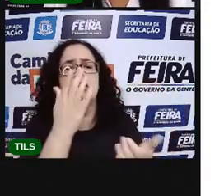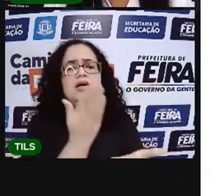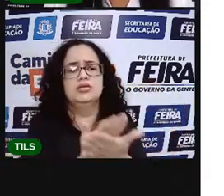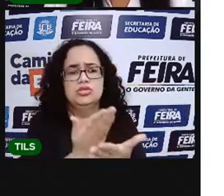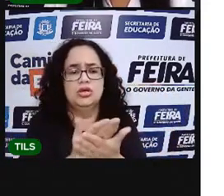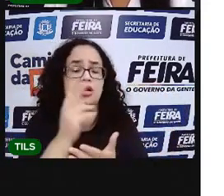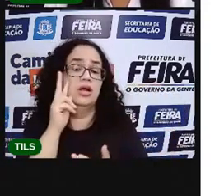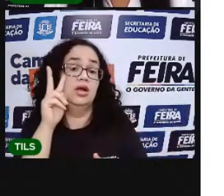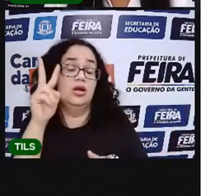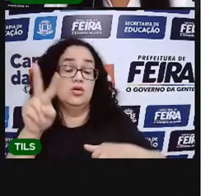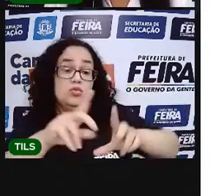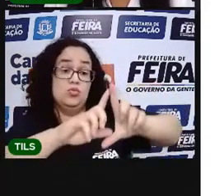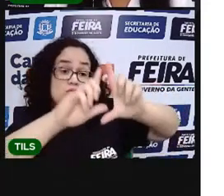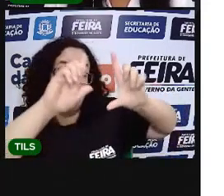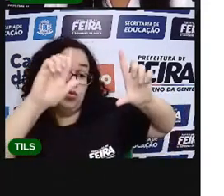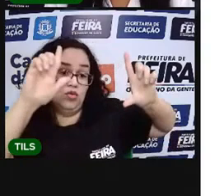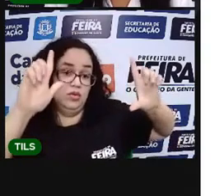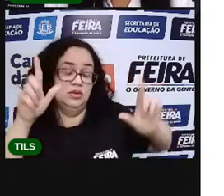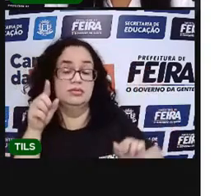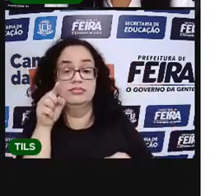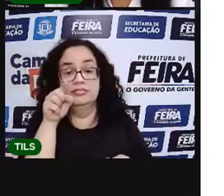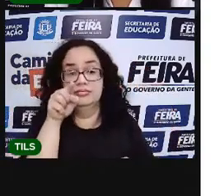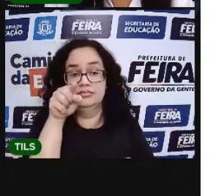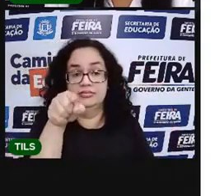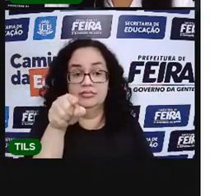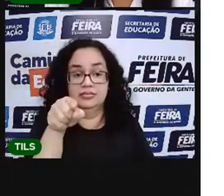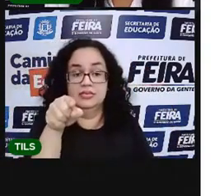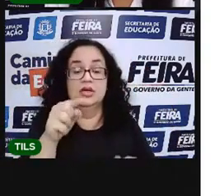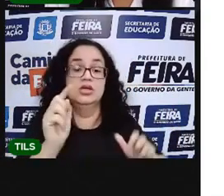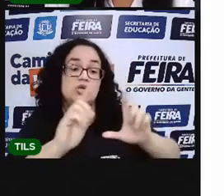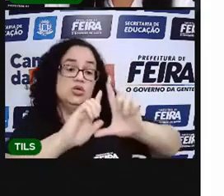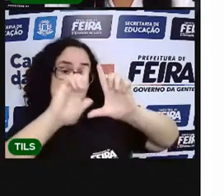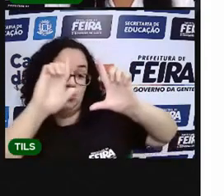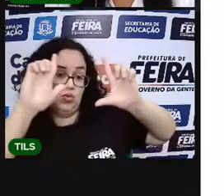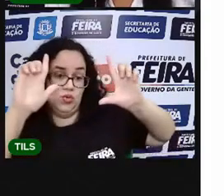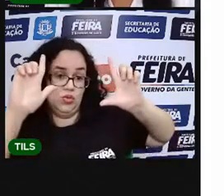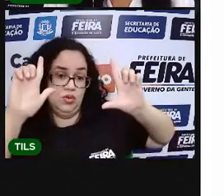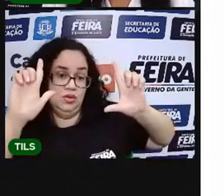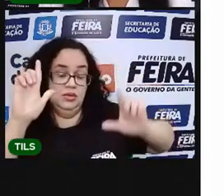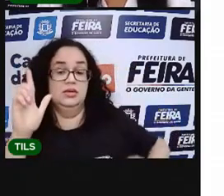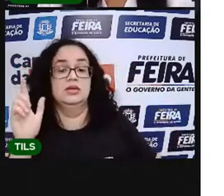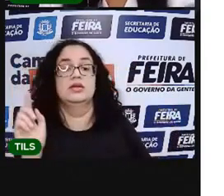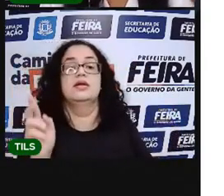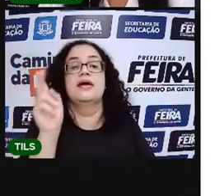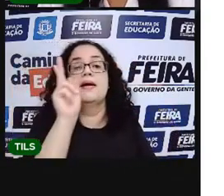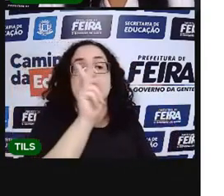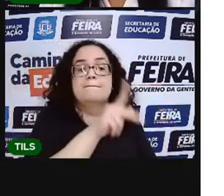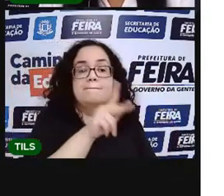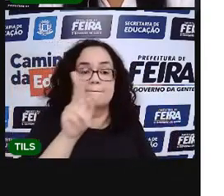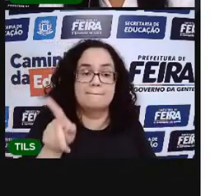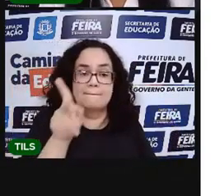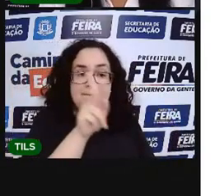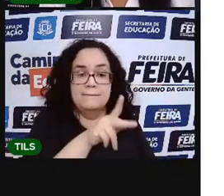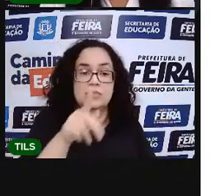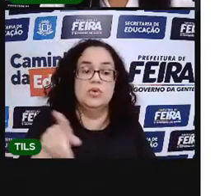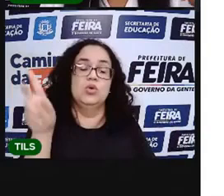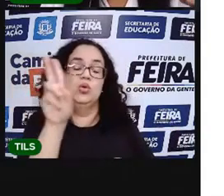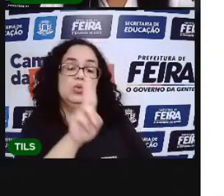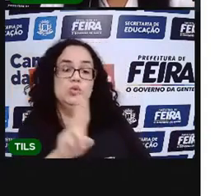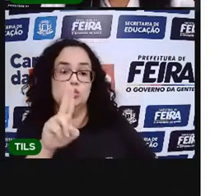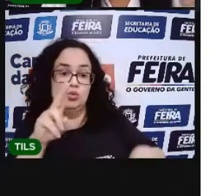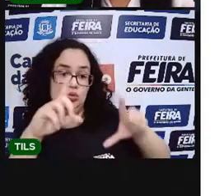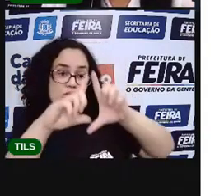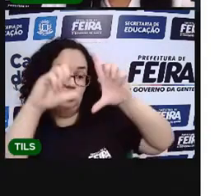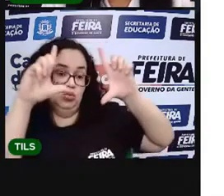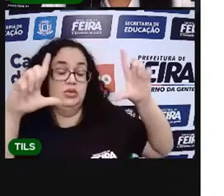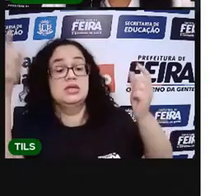Um quadro. Olha! Temos um quadro. A PRO geralmente utiliza o quadro para